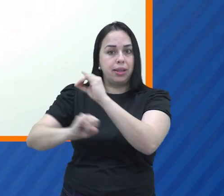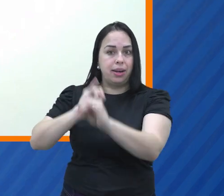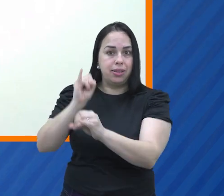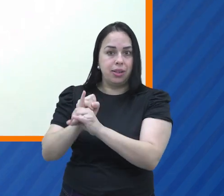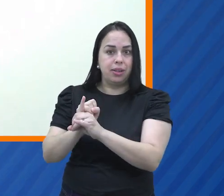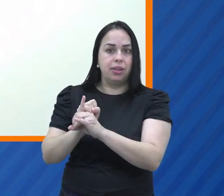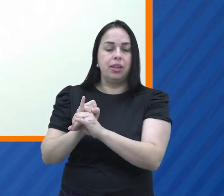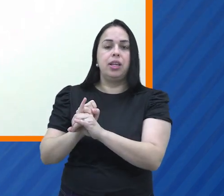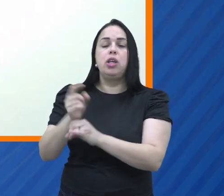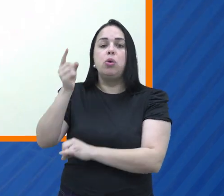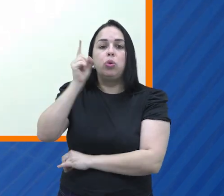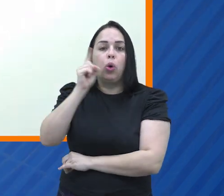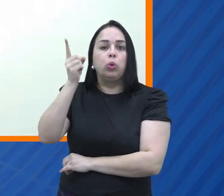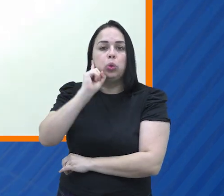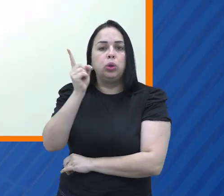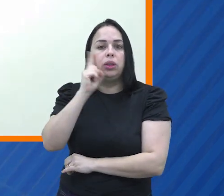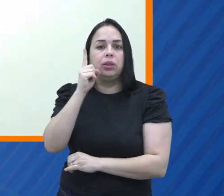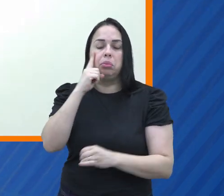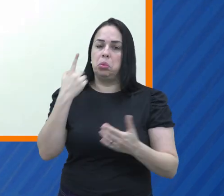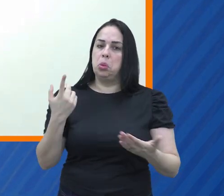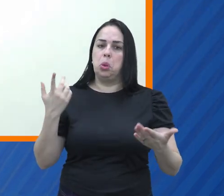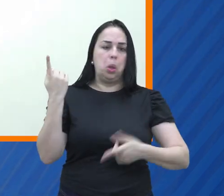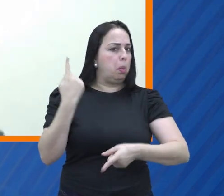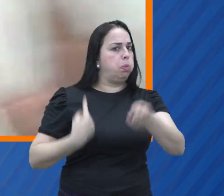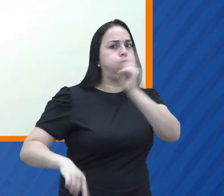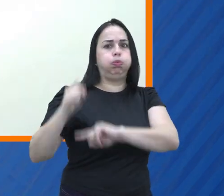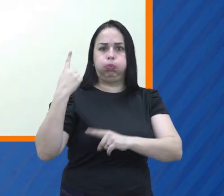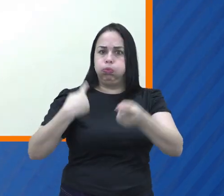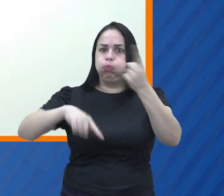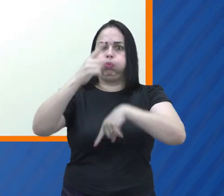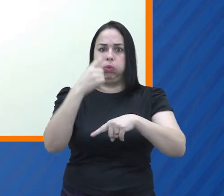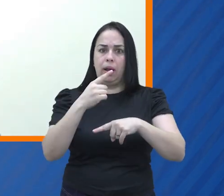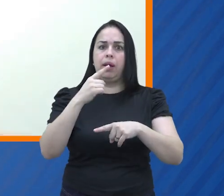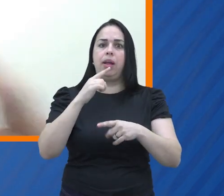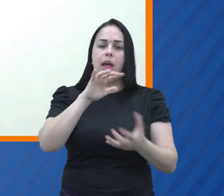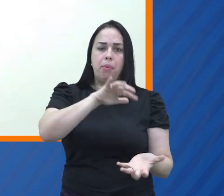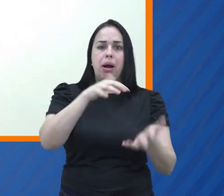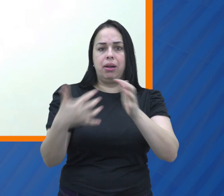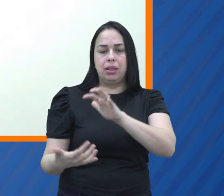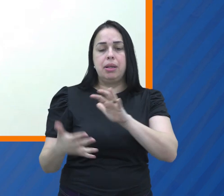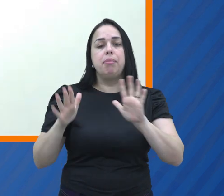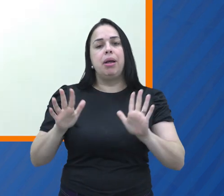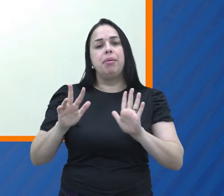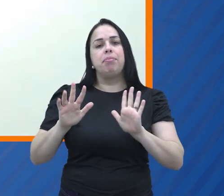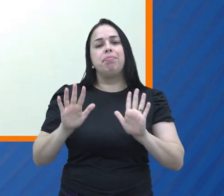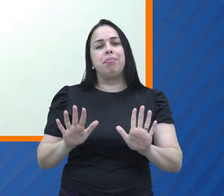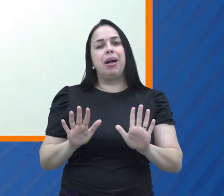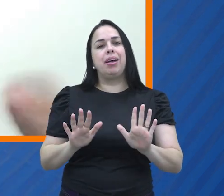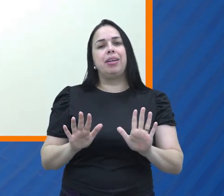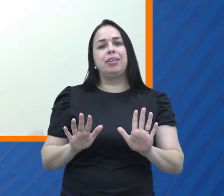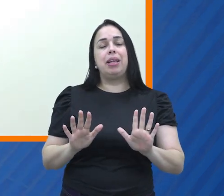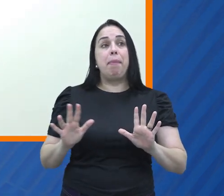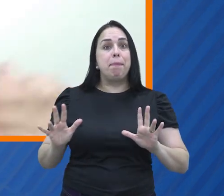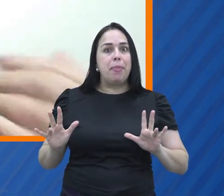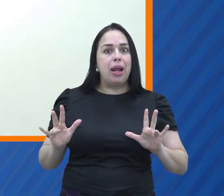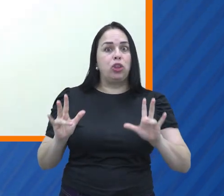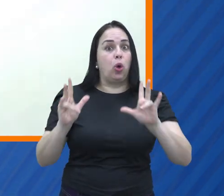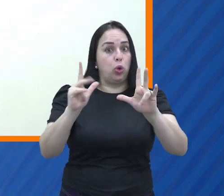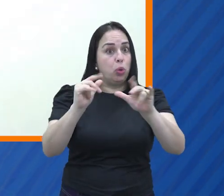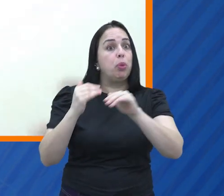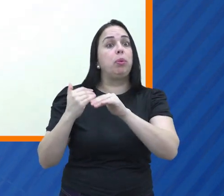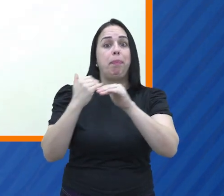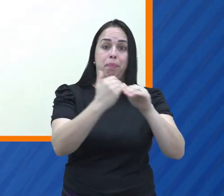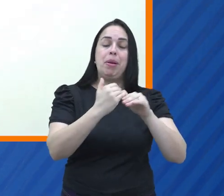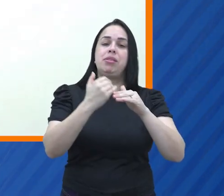95% deles, usam a internet todo dia. Então, é uma revolução, a gente está vivendo um outro mundo mesmo. Mas esse mundo tem que ser para